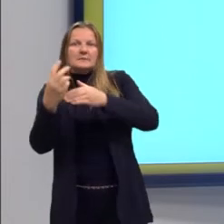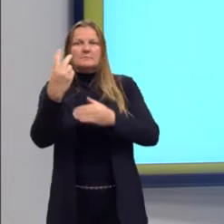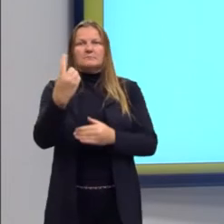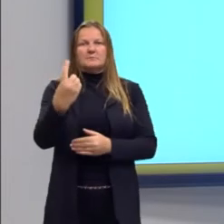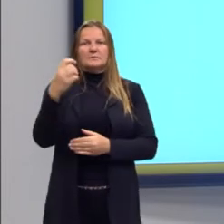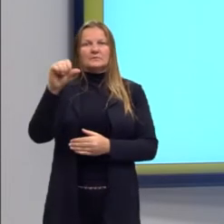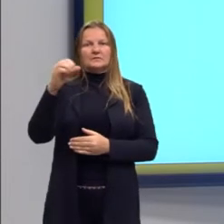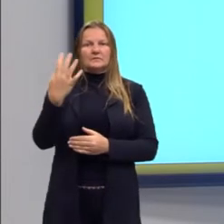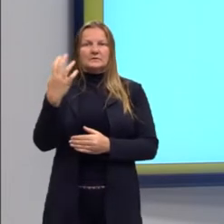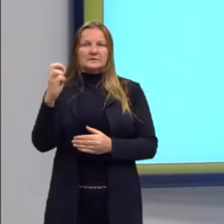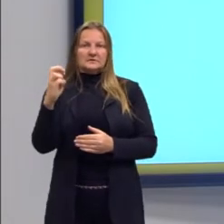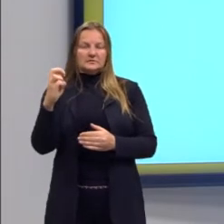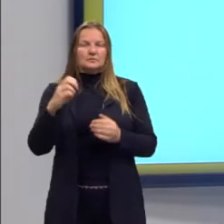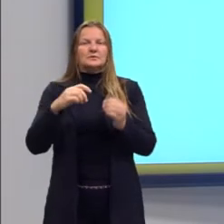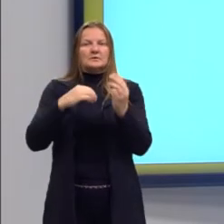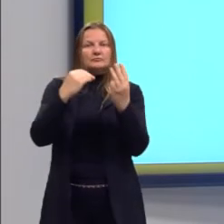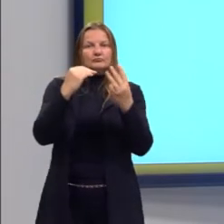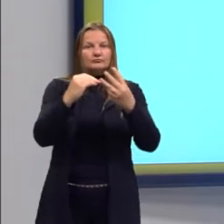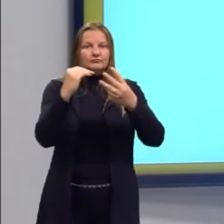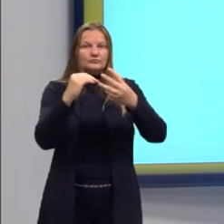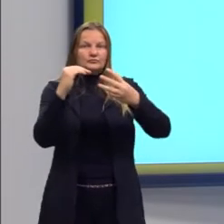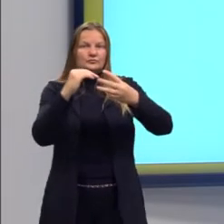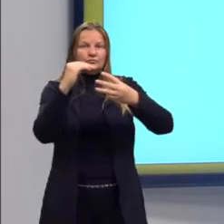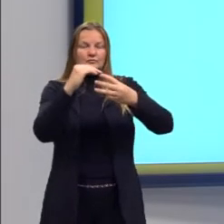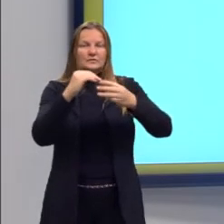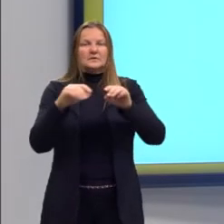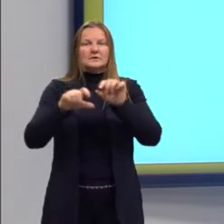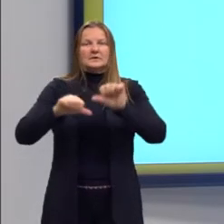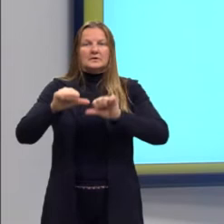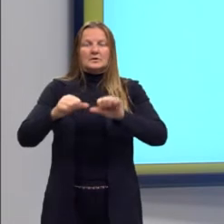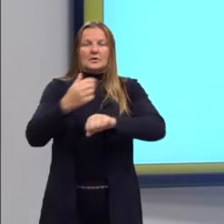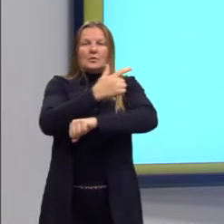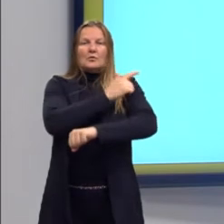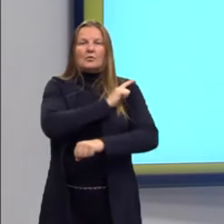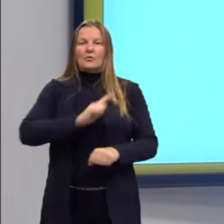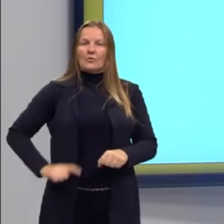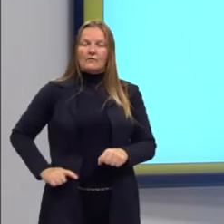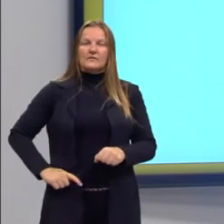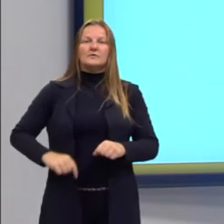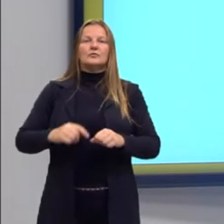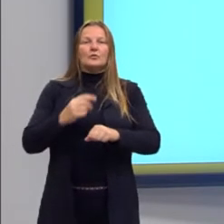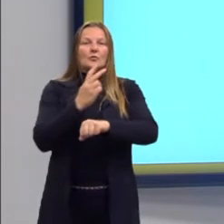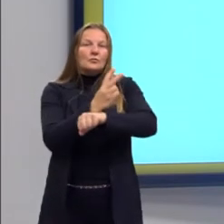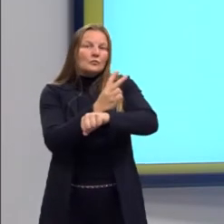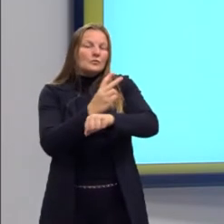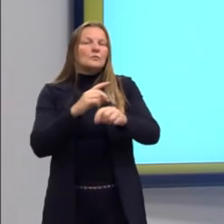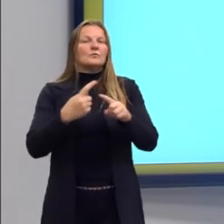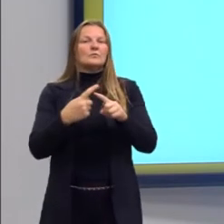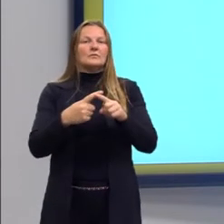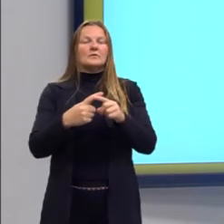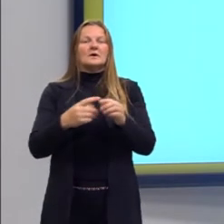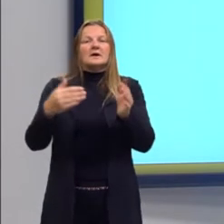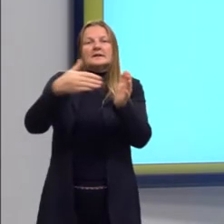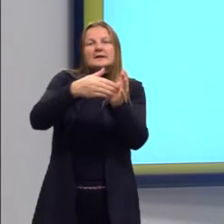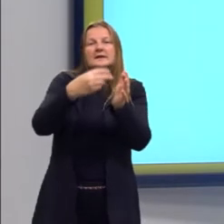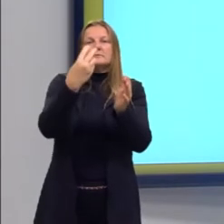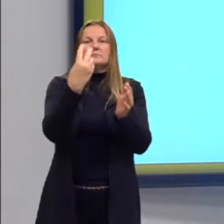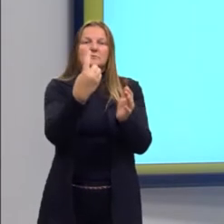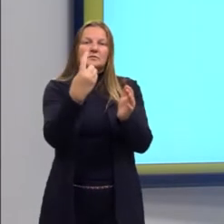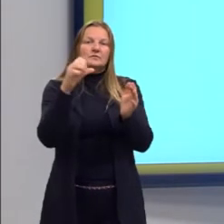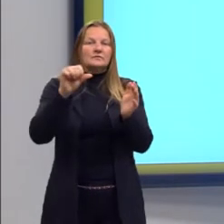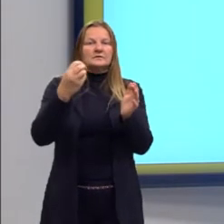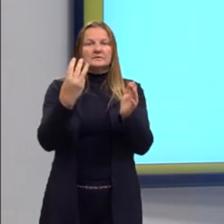tem três momentos diferentes. Ele tem o governo provisório, logo depois da Revolução de 30, que ele fica até 34.